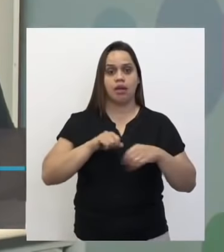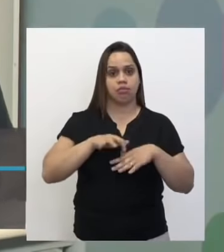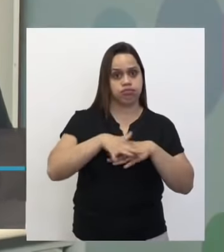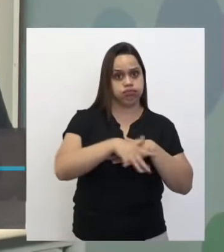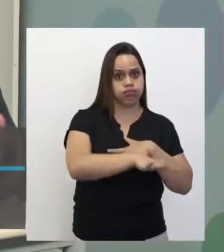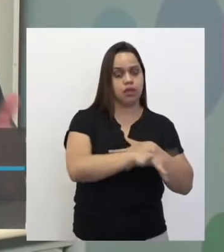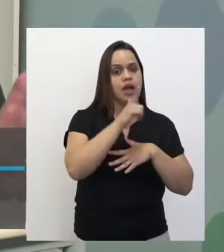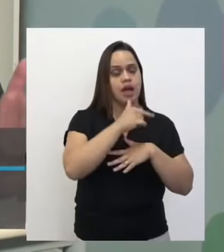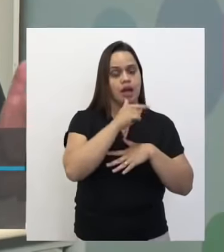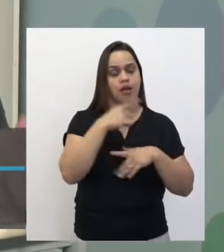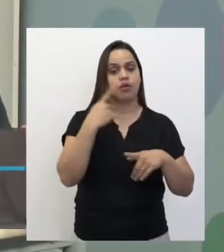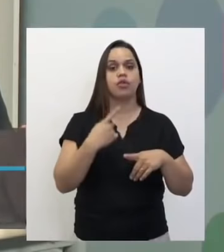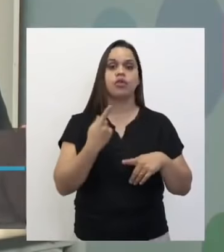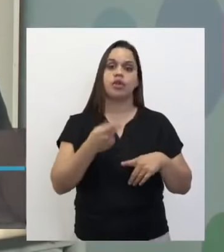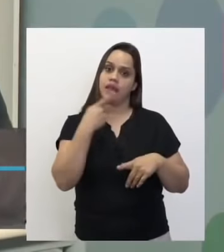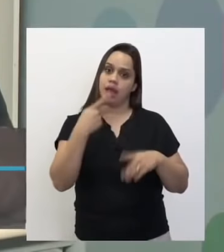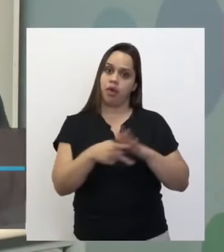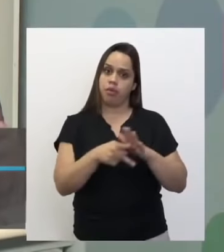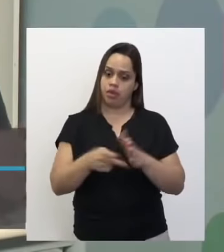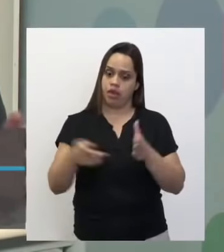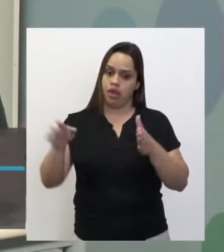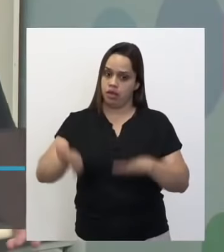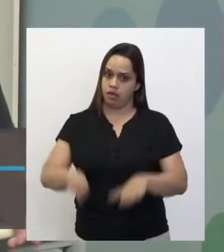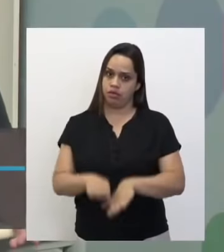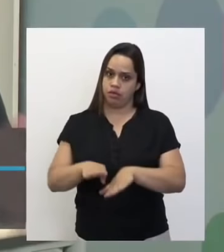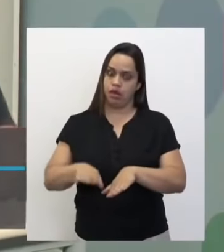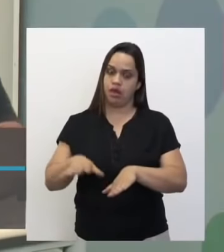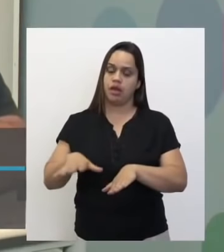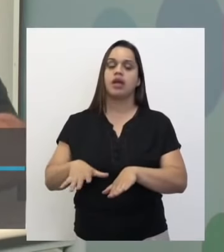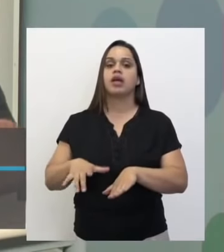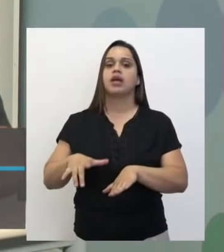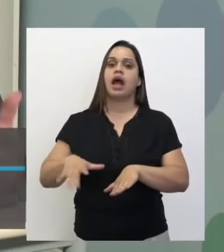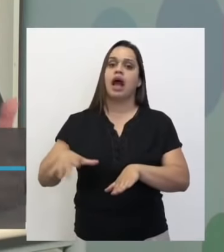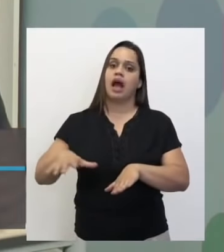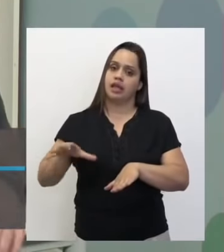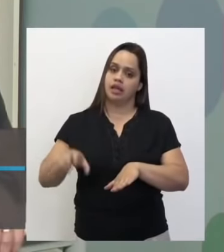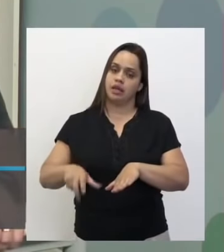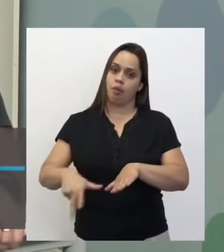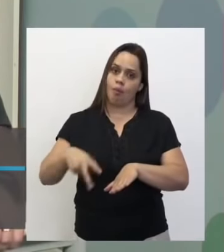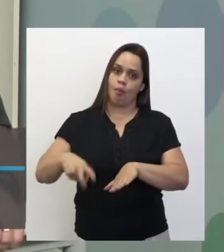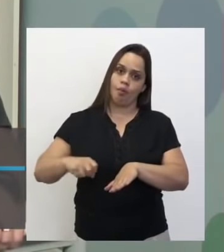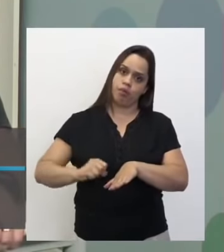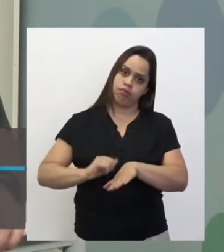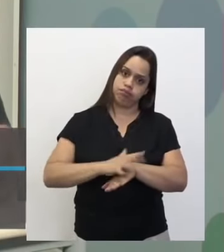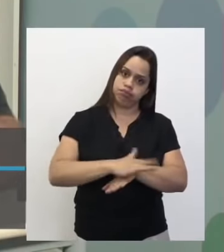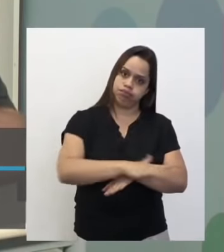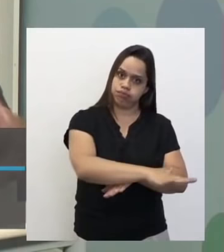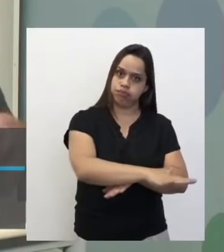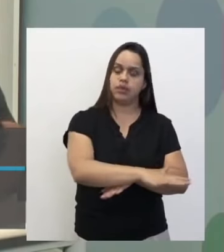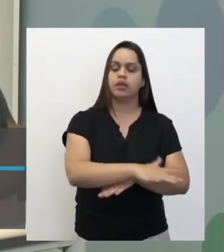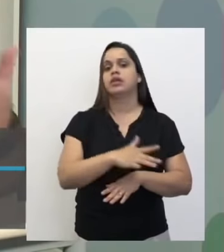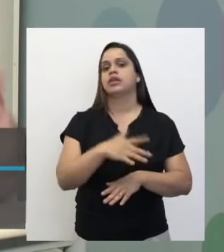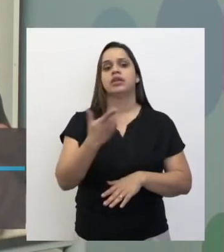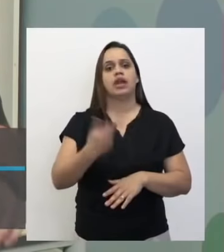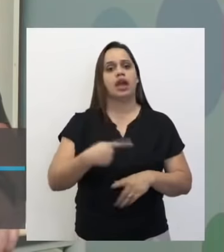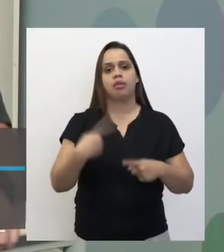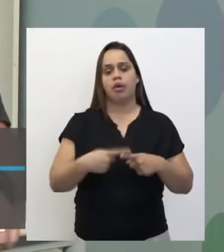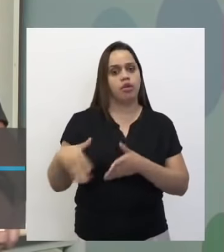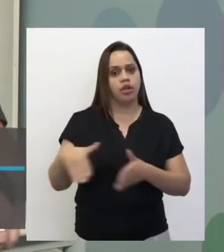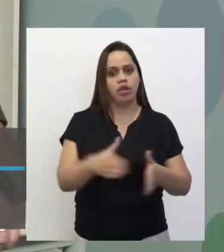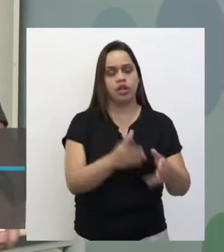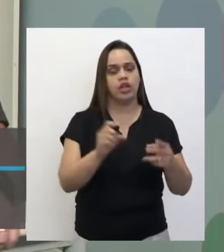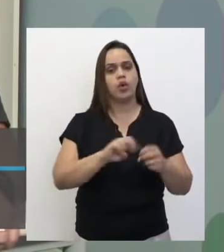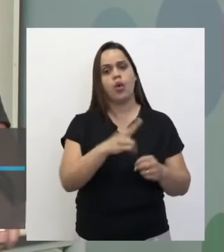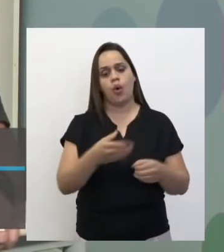água de outras regiões, locais que não têm água e acaba trazendo de rios, de açudes e de